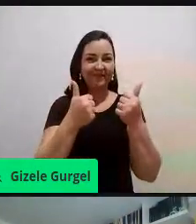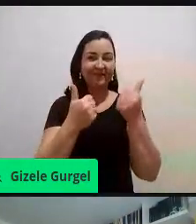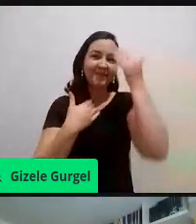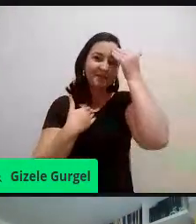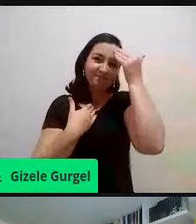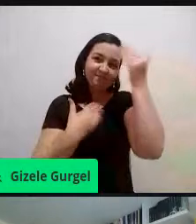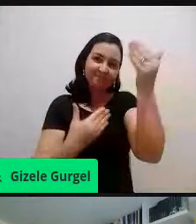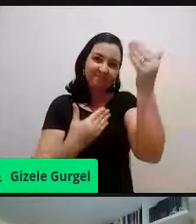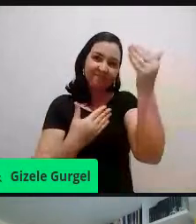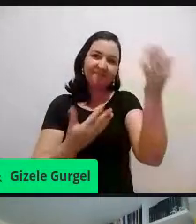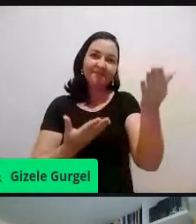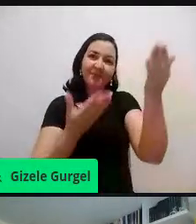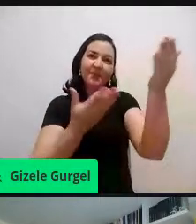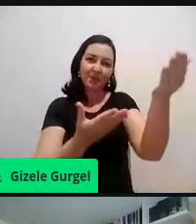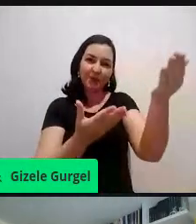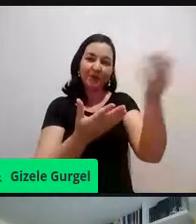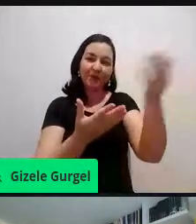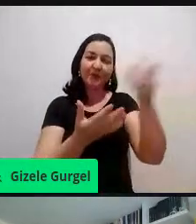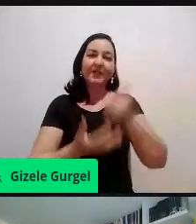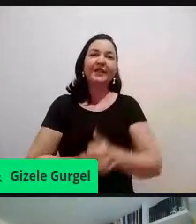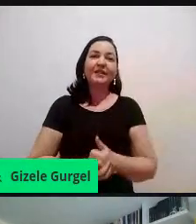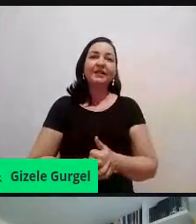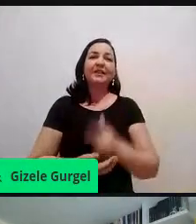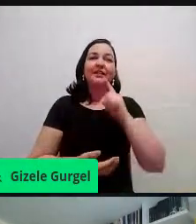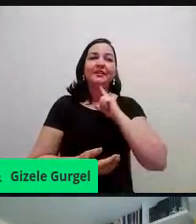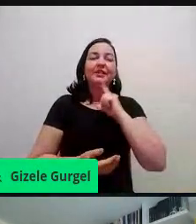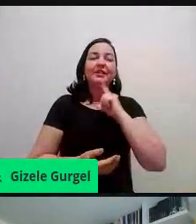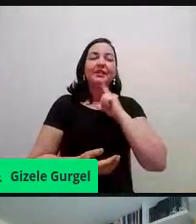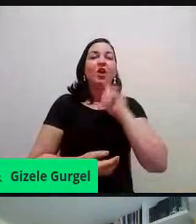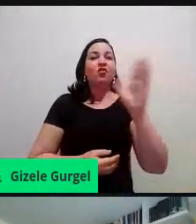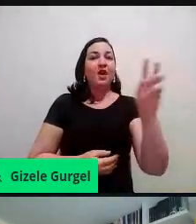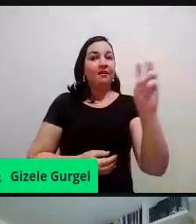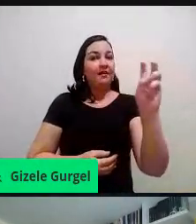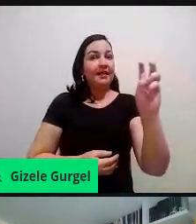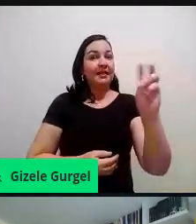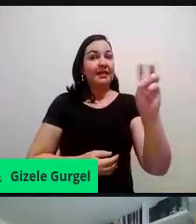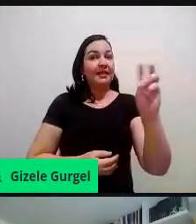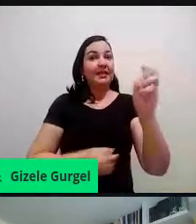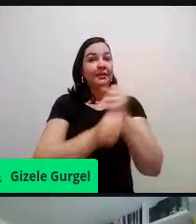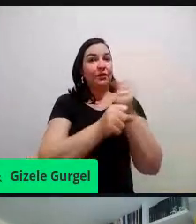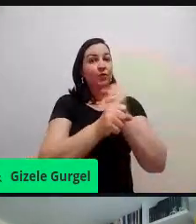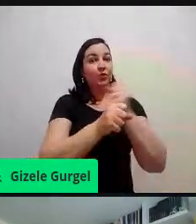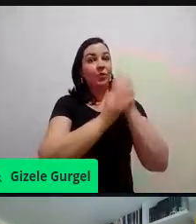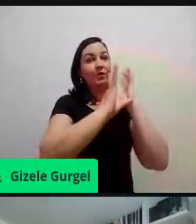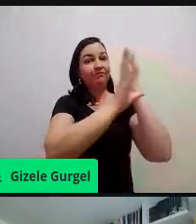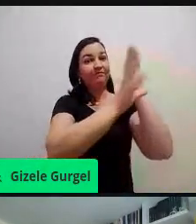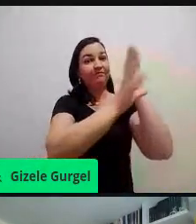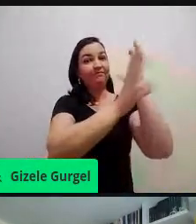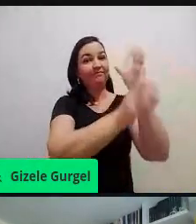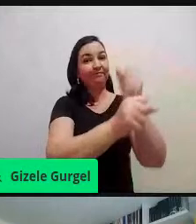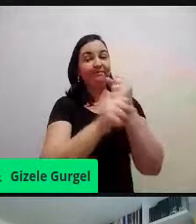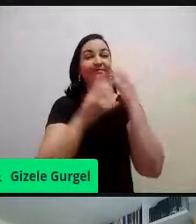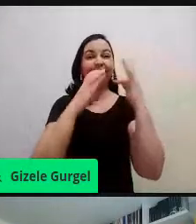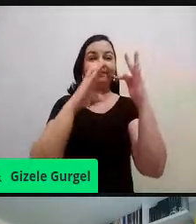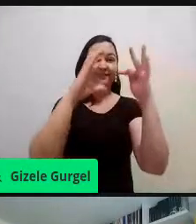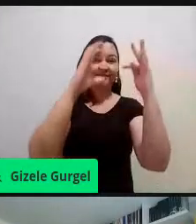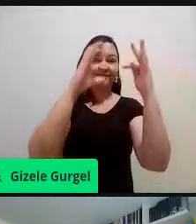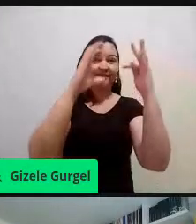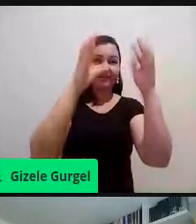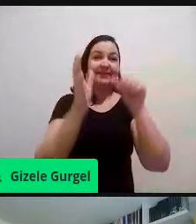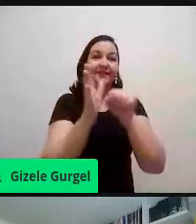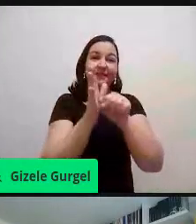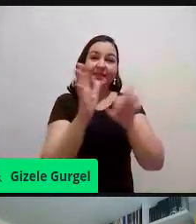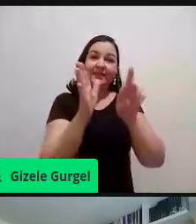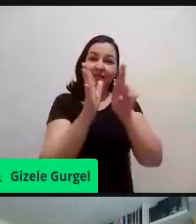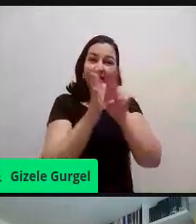organizadora que está fazendo esse evento pelo quinto ano da Semana de Ciência e Tecnologia do IFPB, Campos Santa Rita, em especial